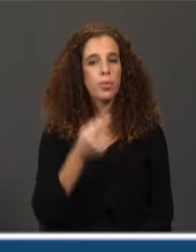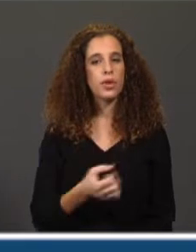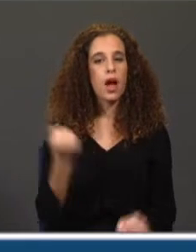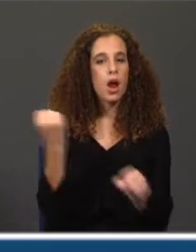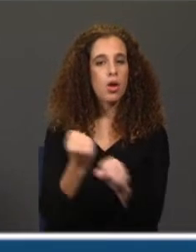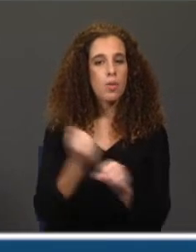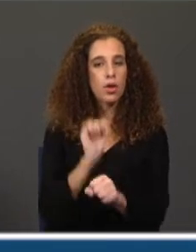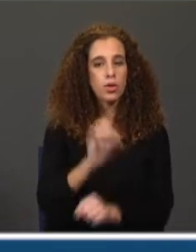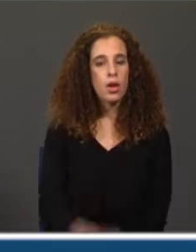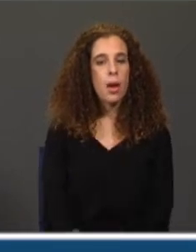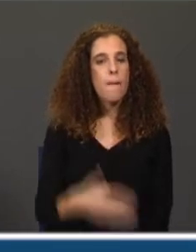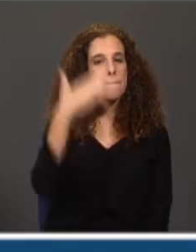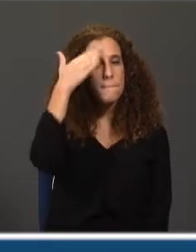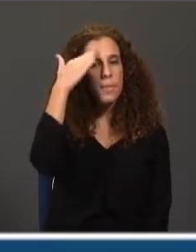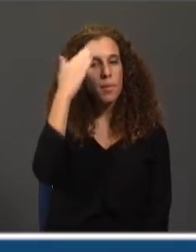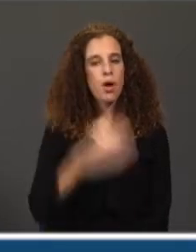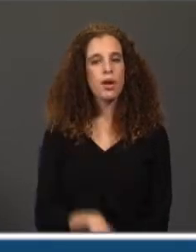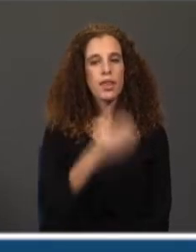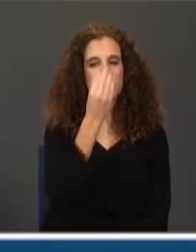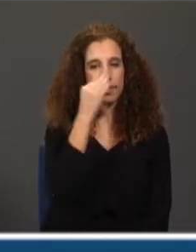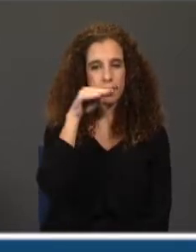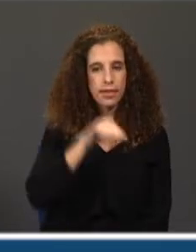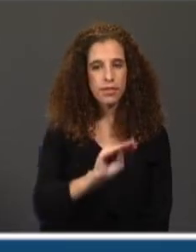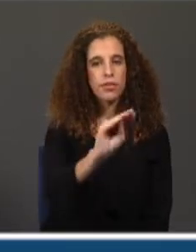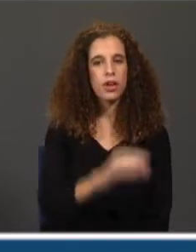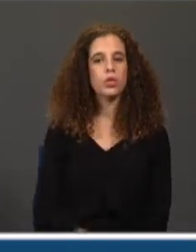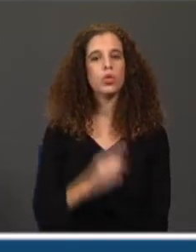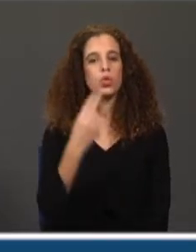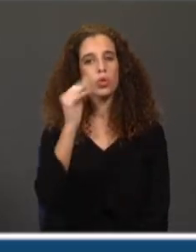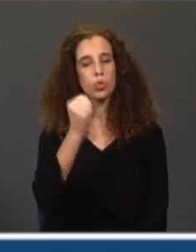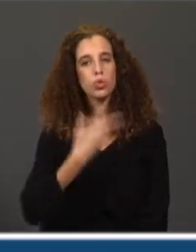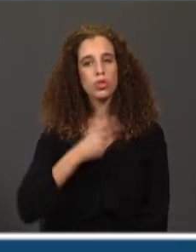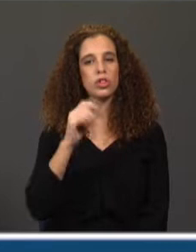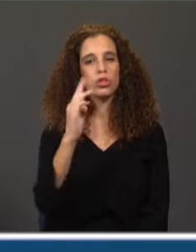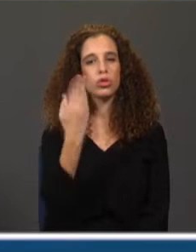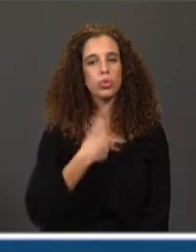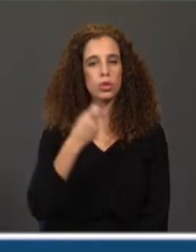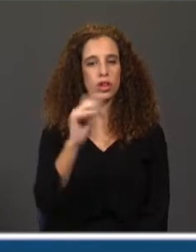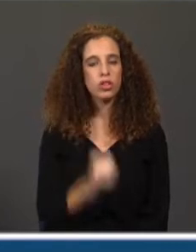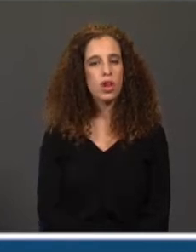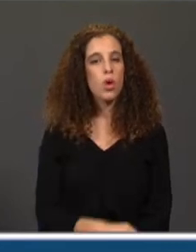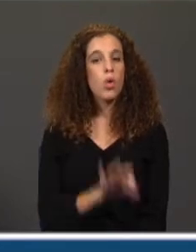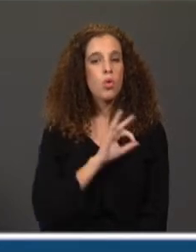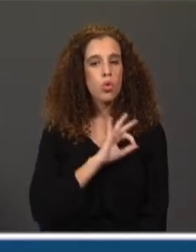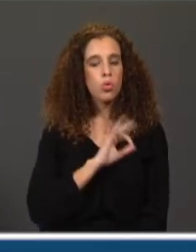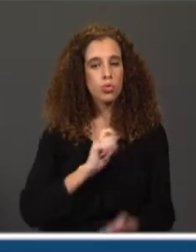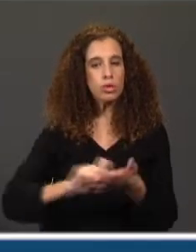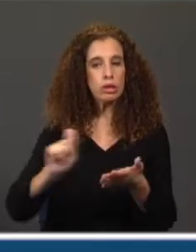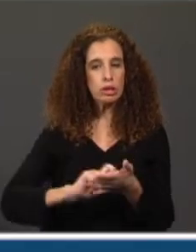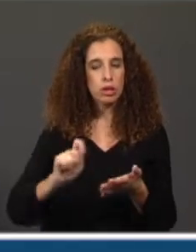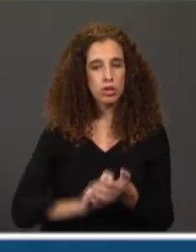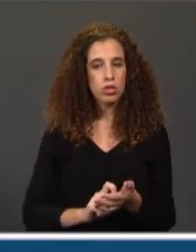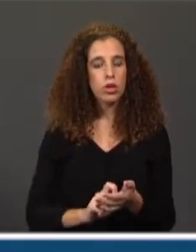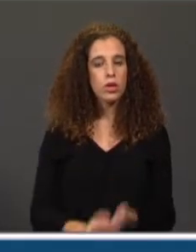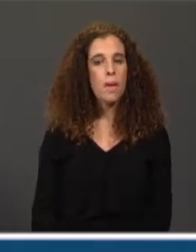Elefante, Os Cursos de Judas, Conhecimento do Inferno. É um dos autores contemporâneos mais lidos e discutidos. De facto, é